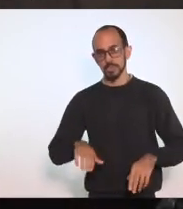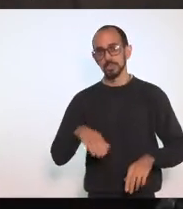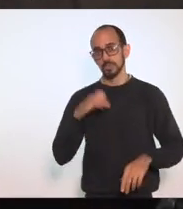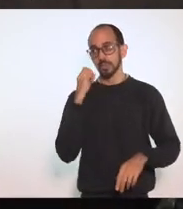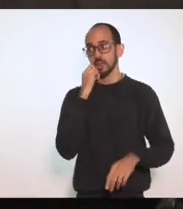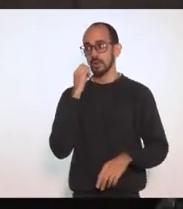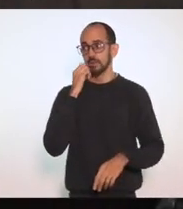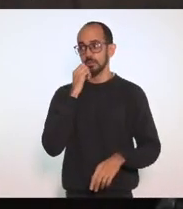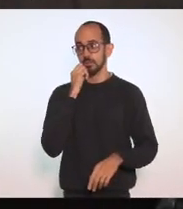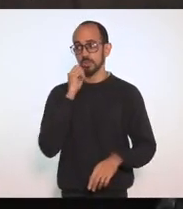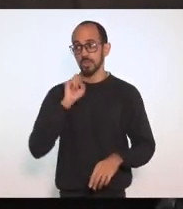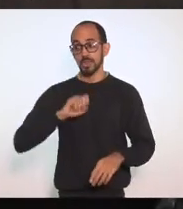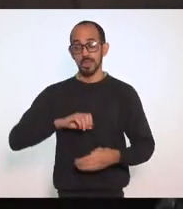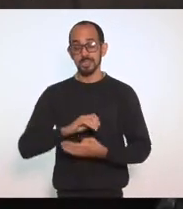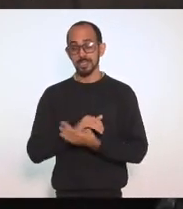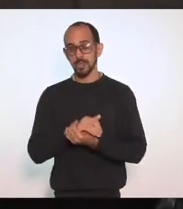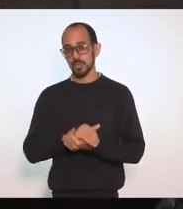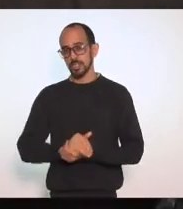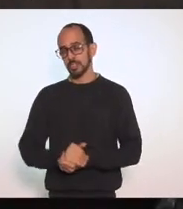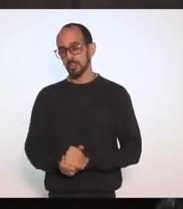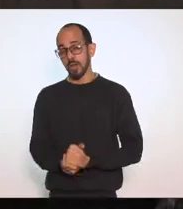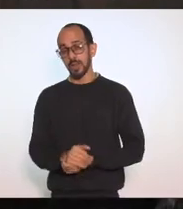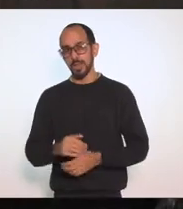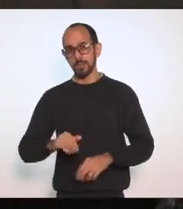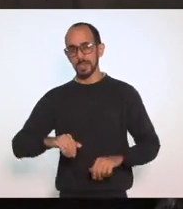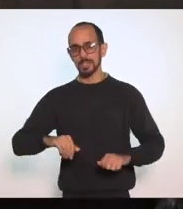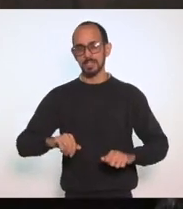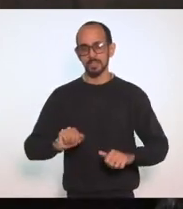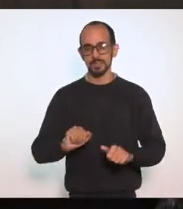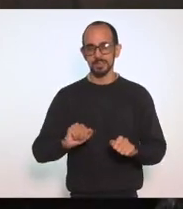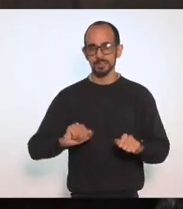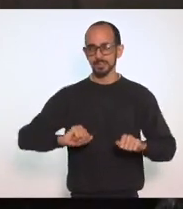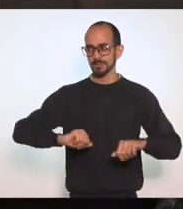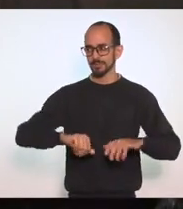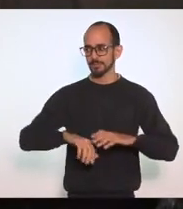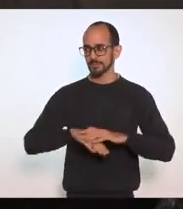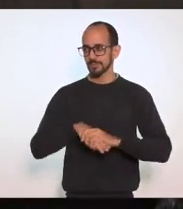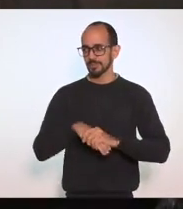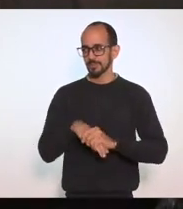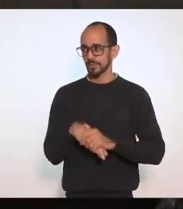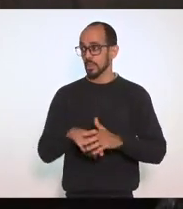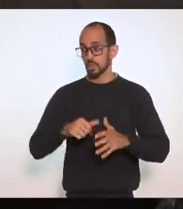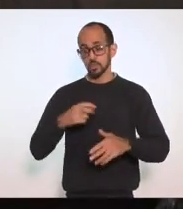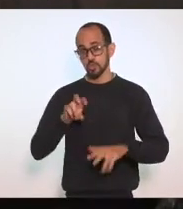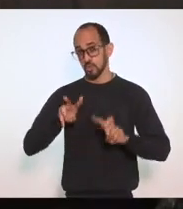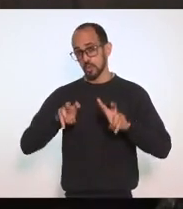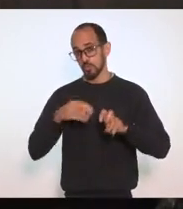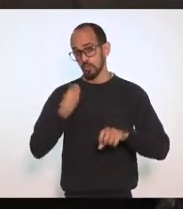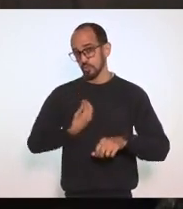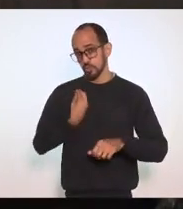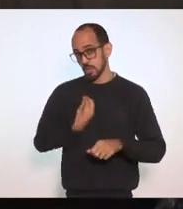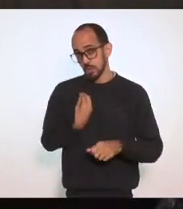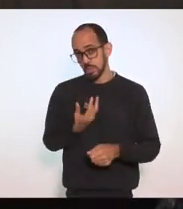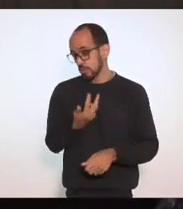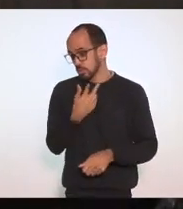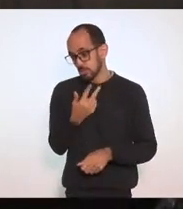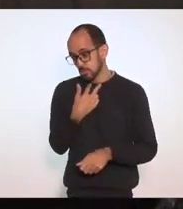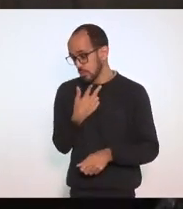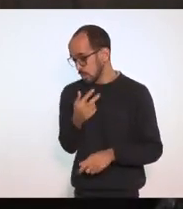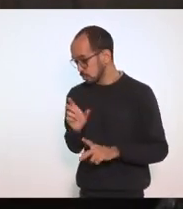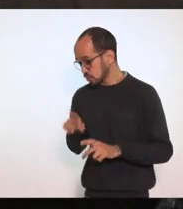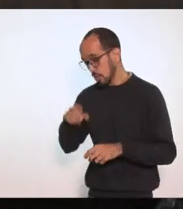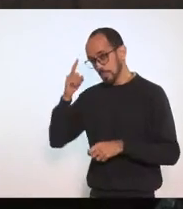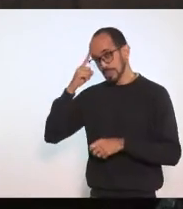Para enfrentar A pandemia Levando em conta O contexto O funcionamento Das escolas Apenas pensando No interior Das